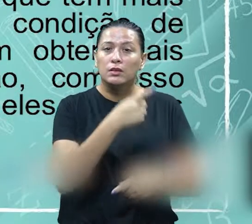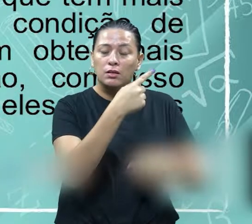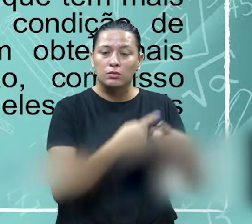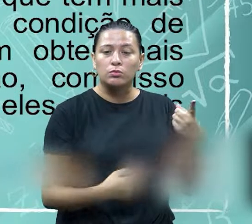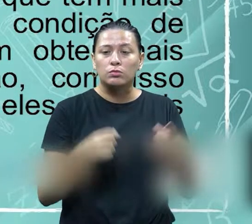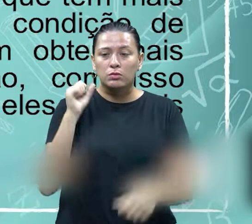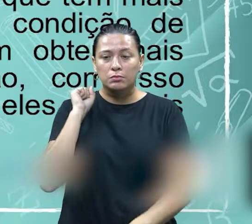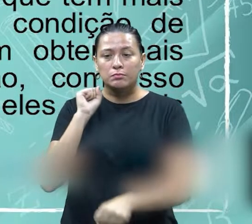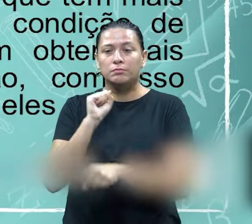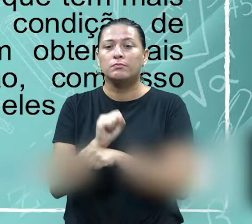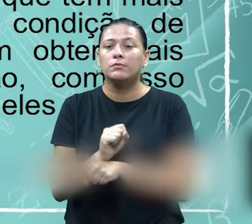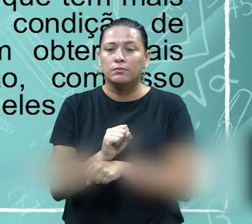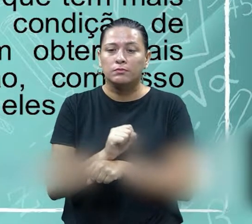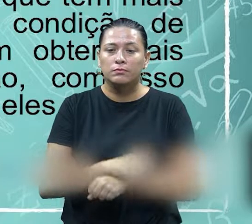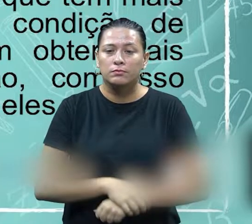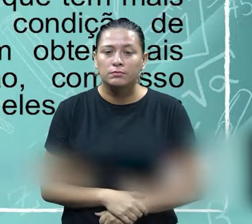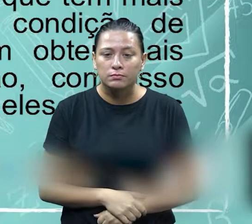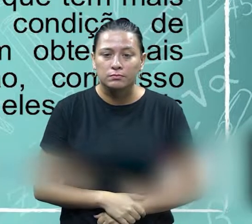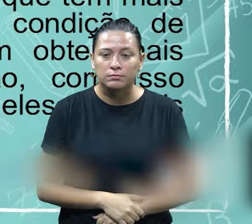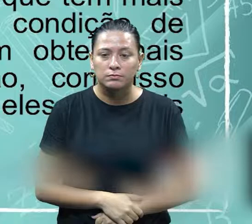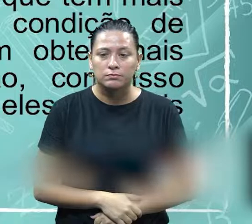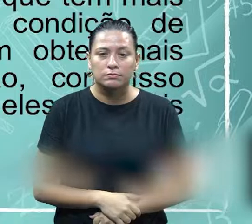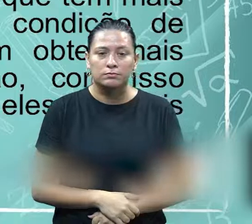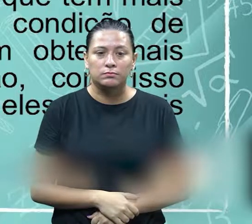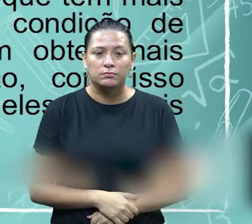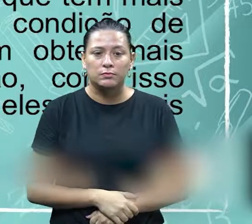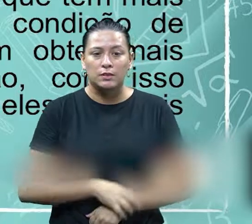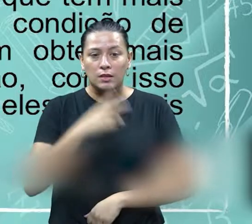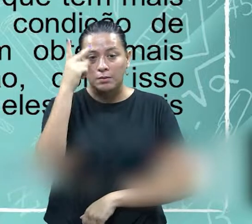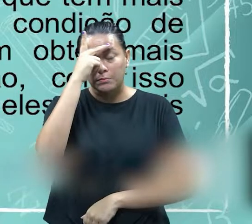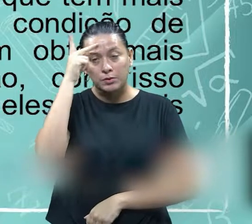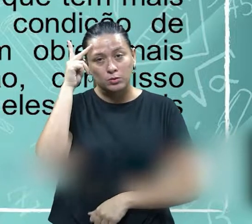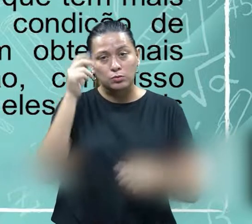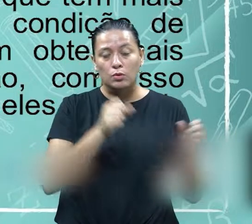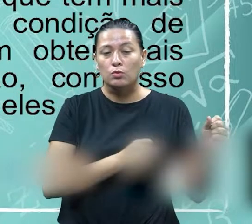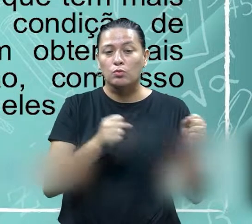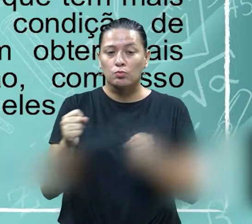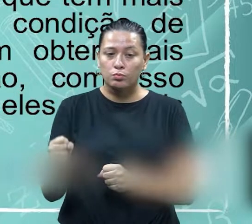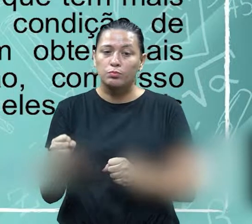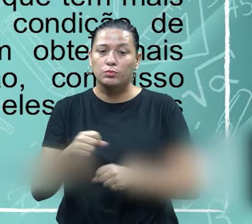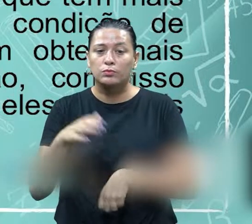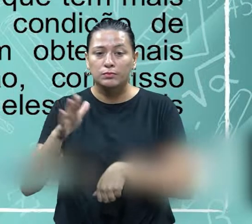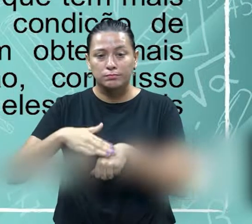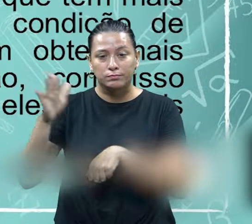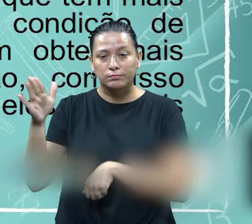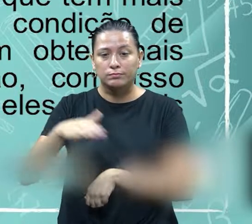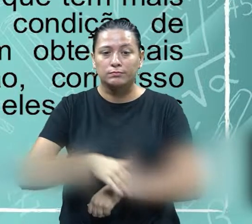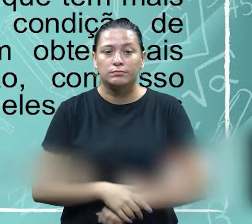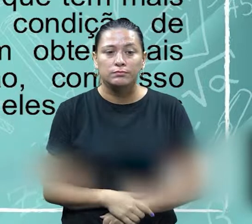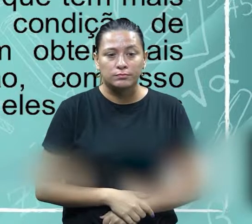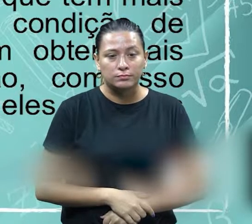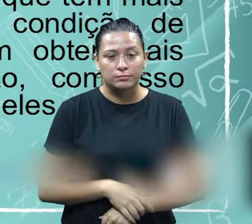anule e que neutralize o participante